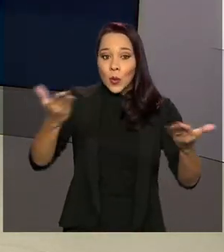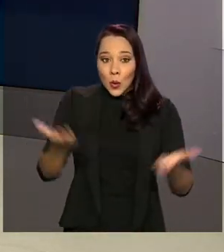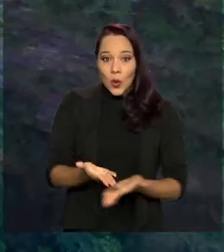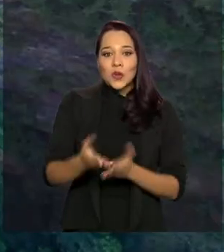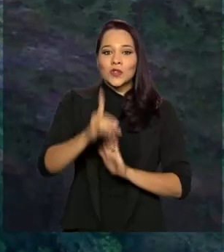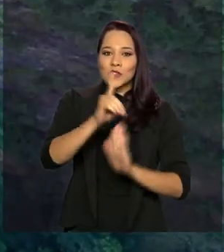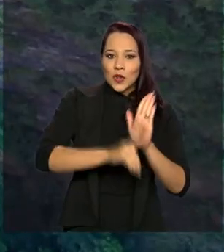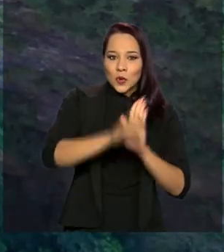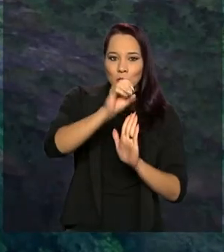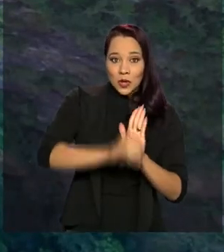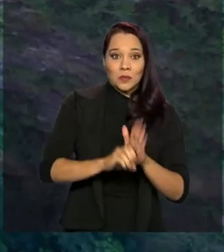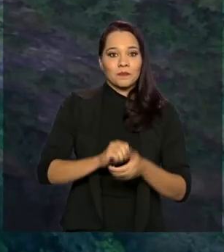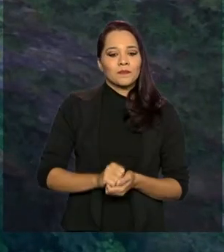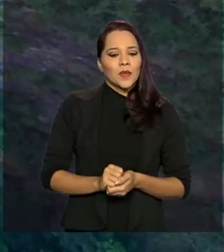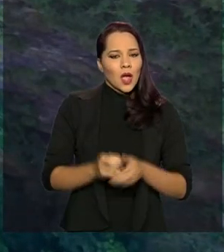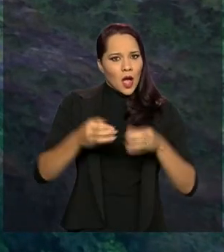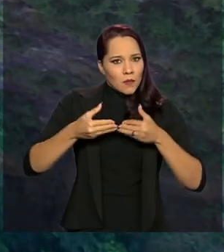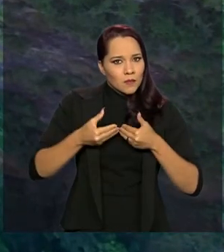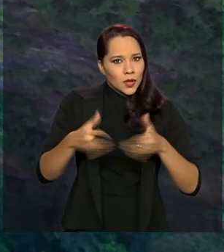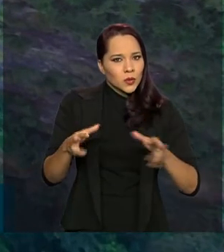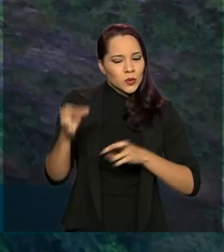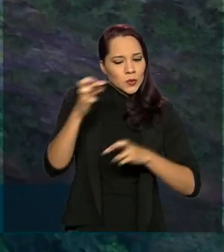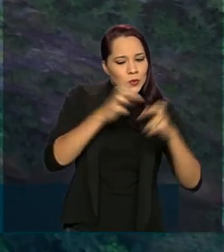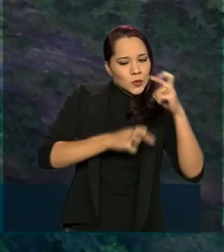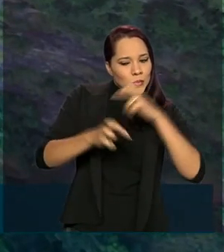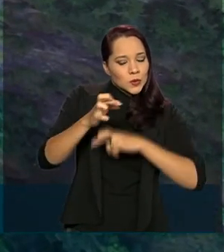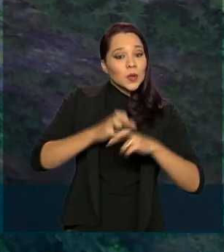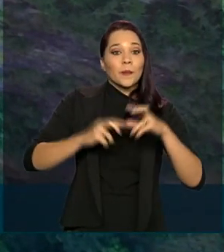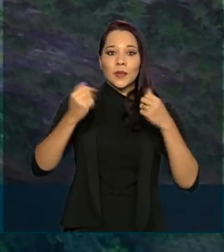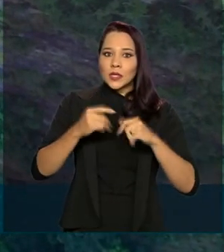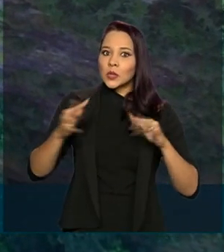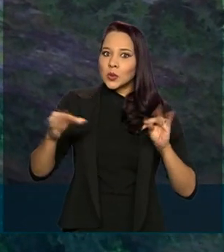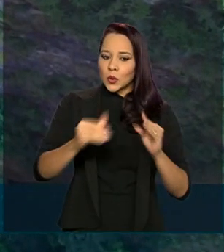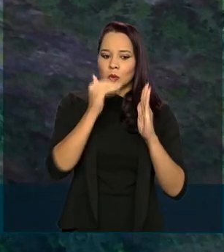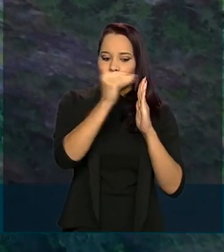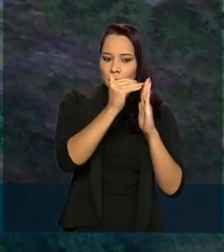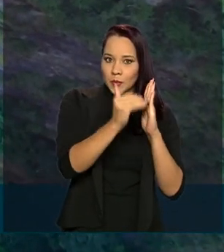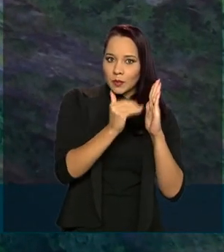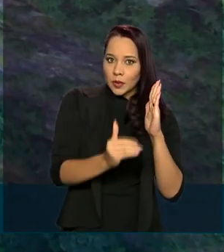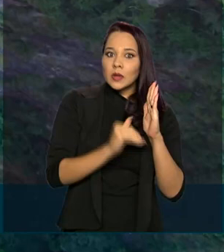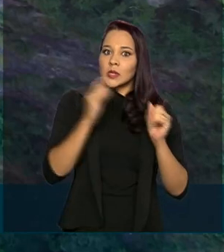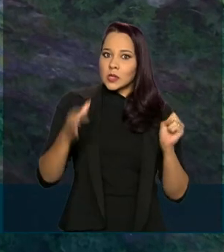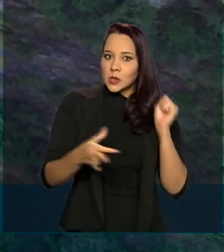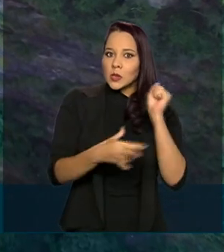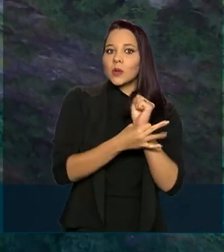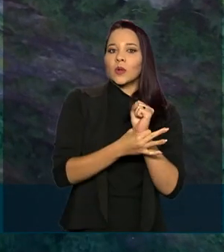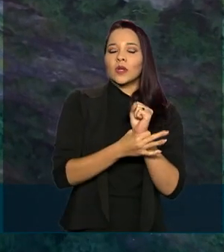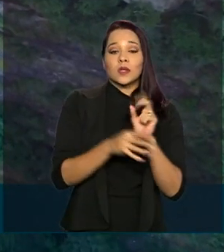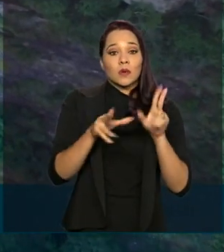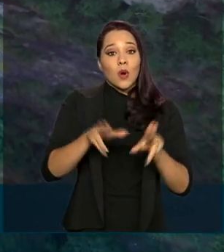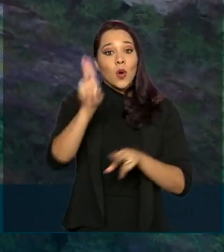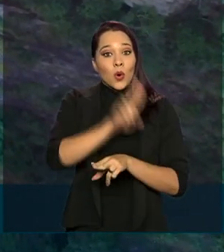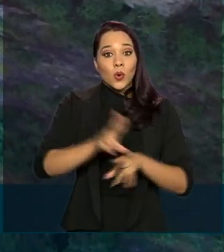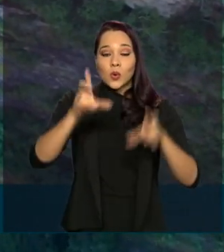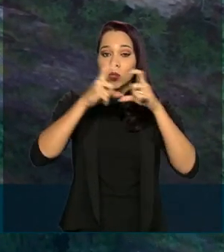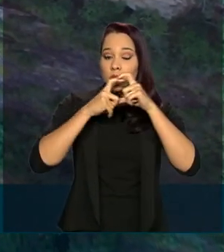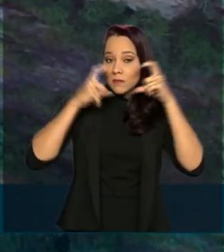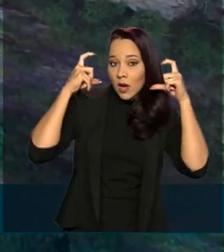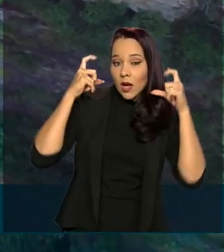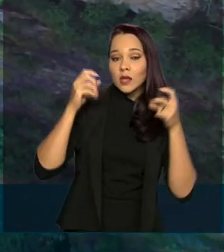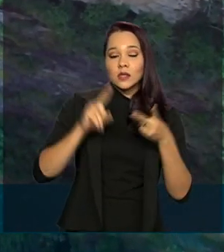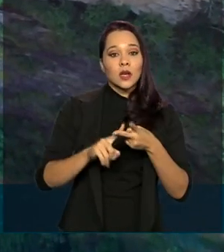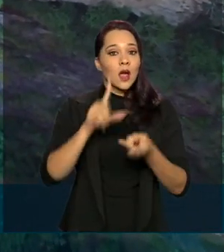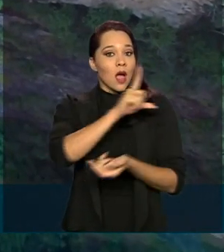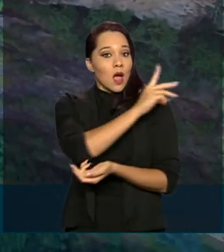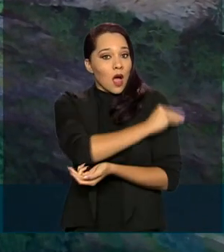A abertura será monitorada e deve seguir todos os protocolos de segurança sanitária, como o uso obrigatório de máscara,